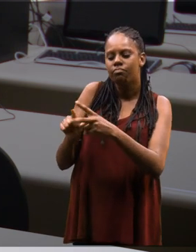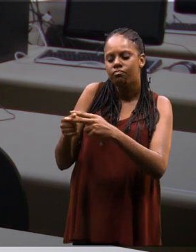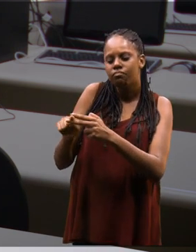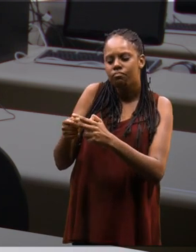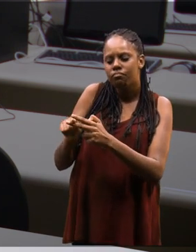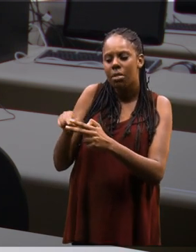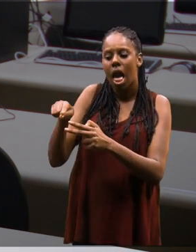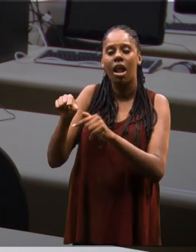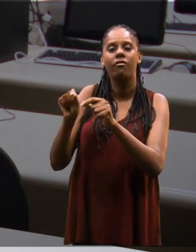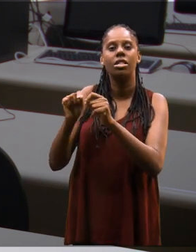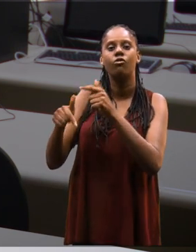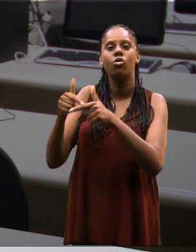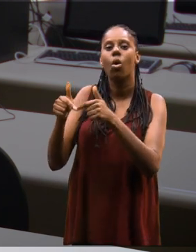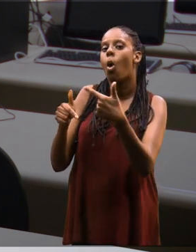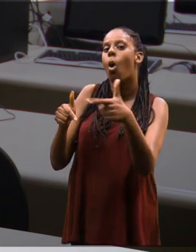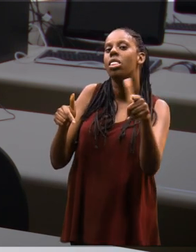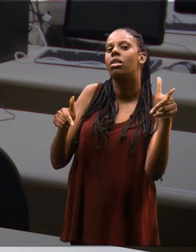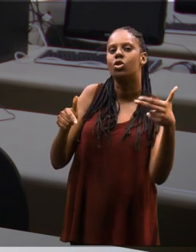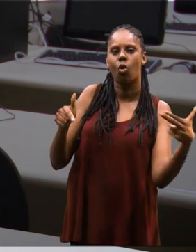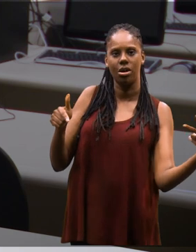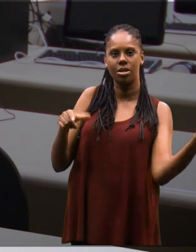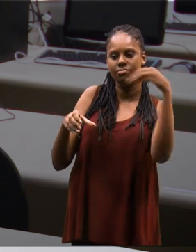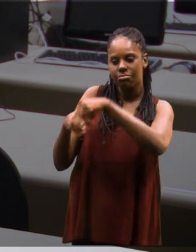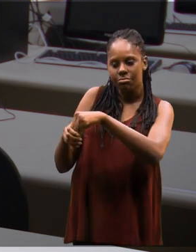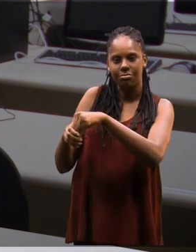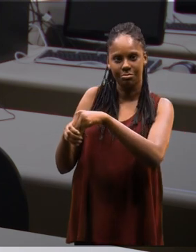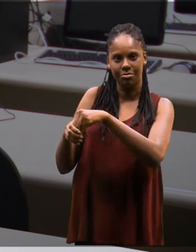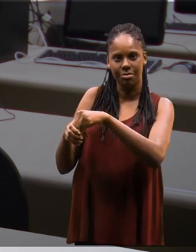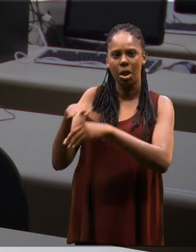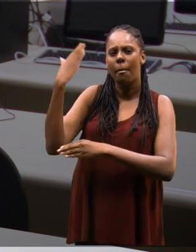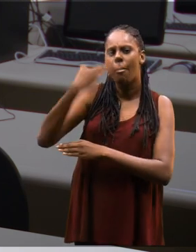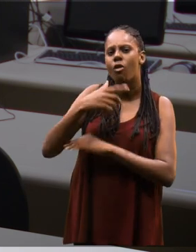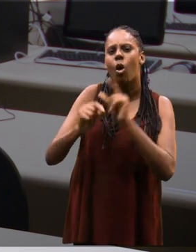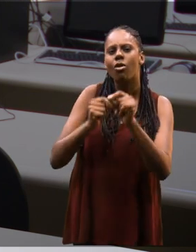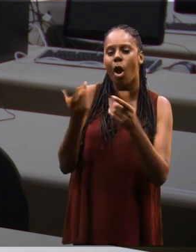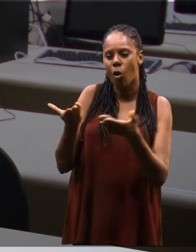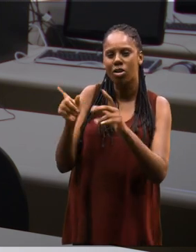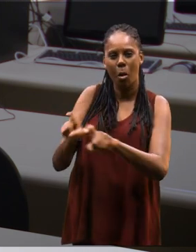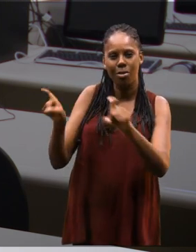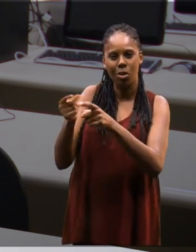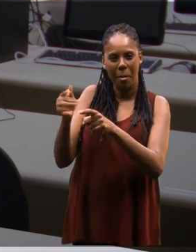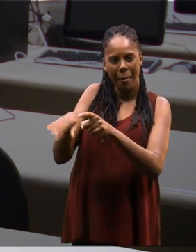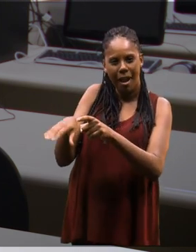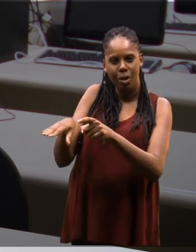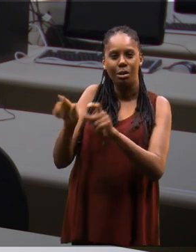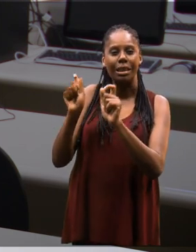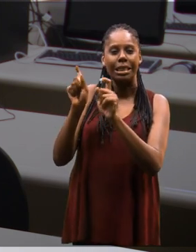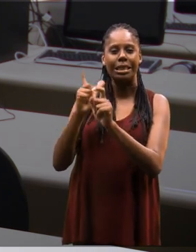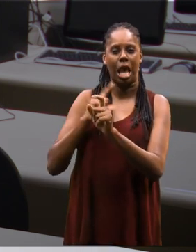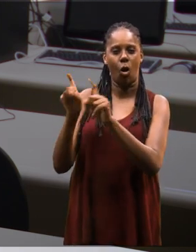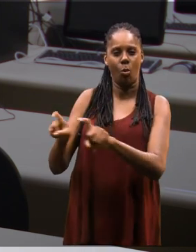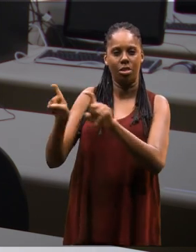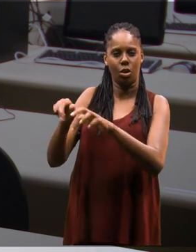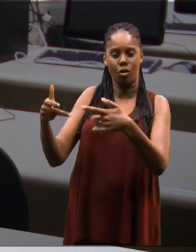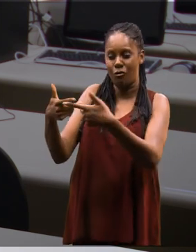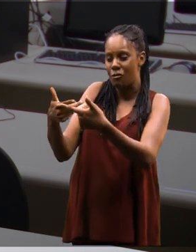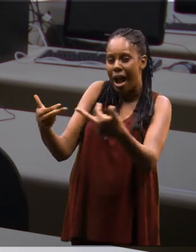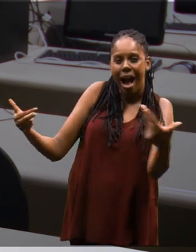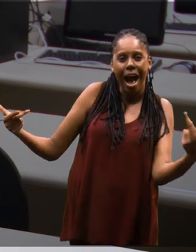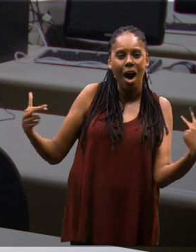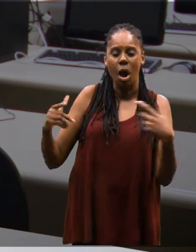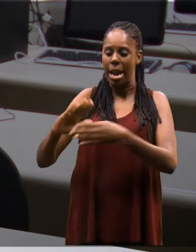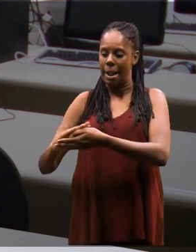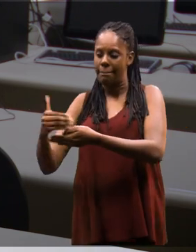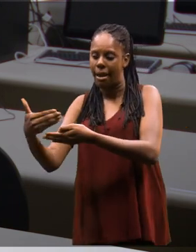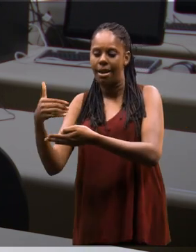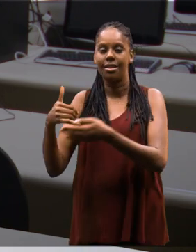executar a função de qualquer outra máquina. Prova disso é agora com o barateamento dos computadores, tem computador em tudo quanto é lugar. Tem um computador